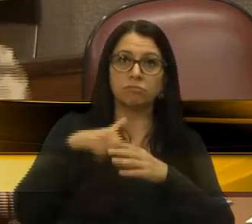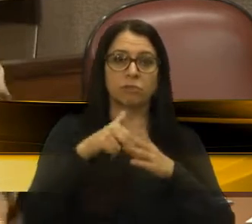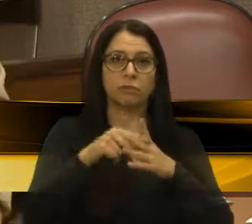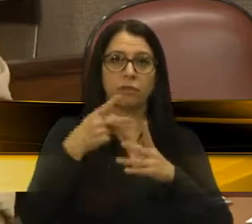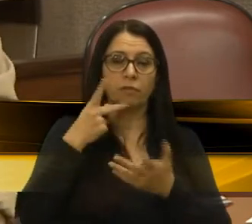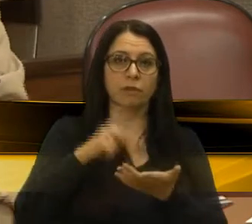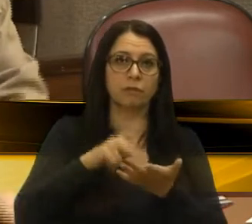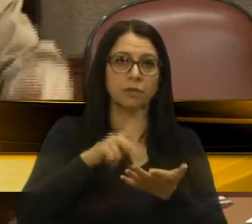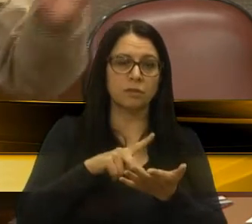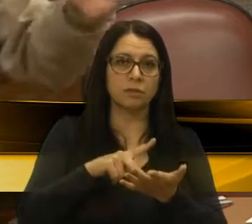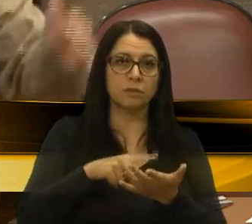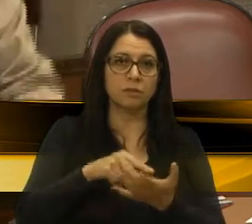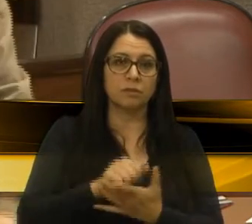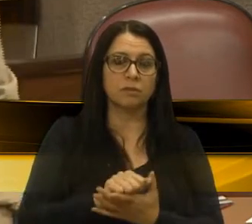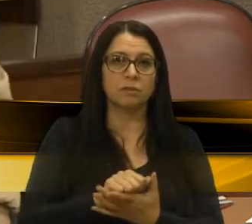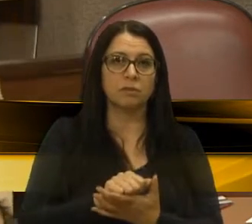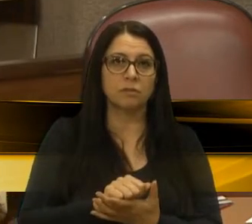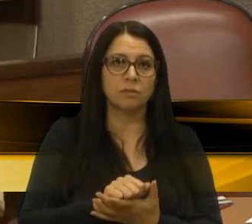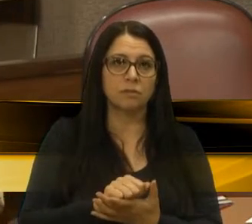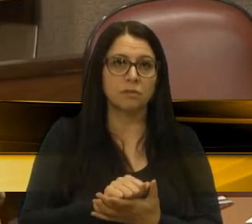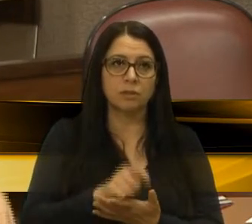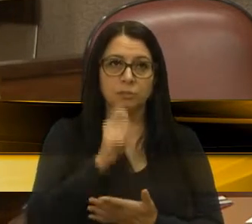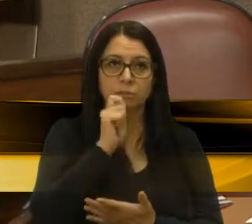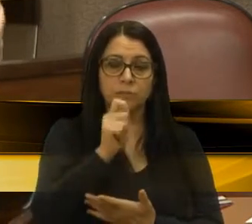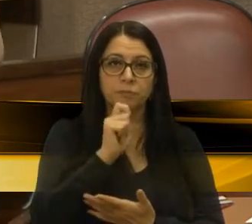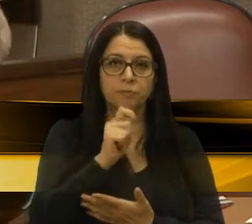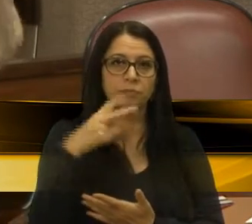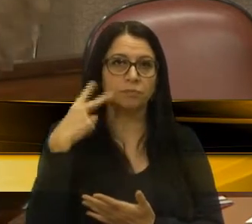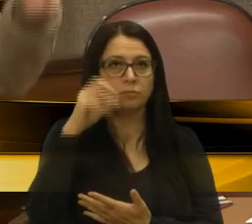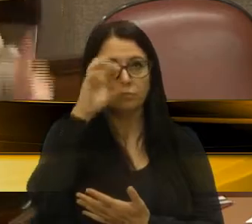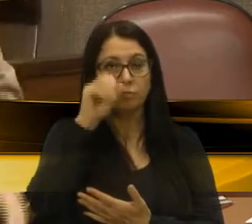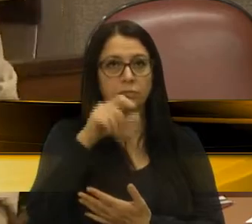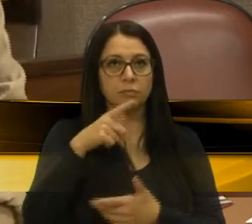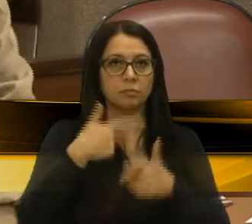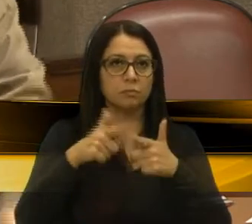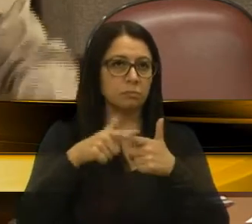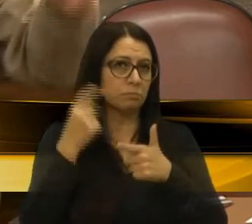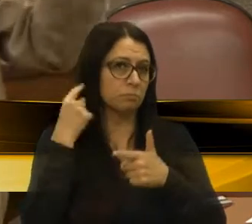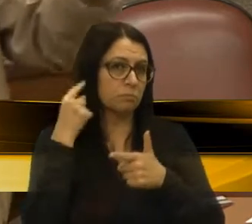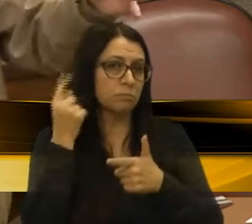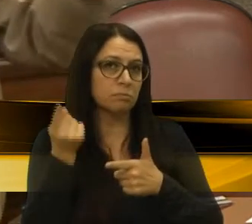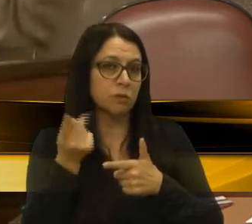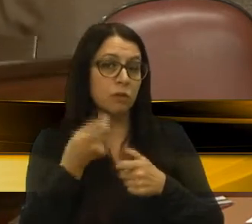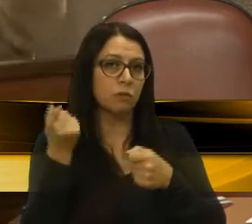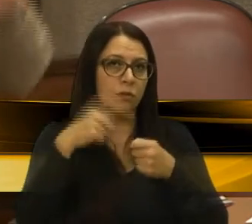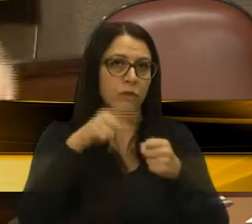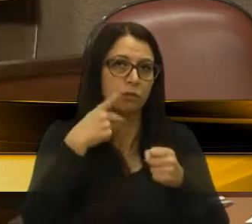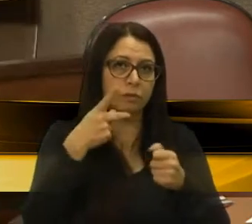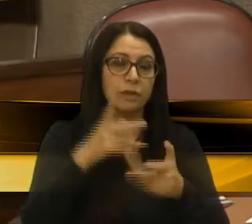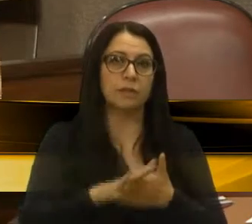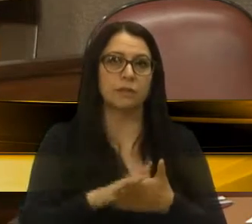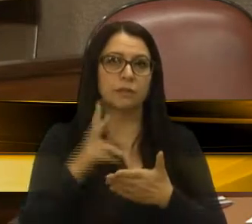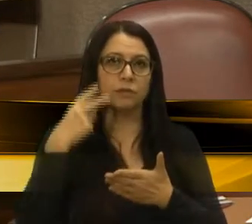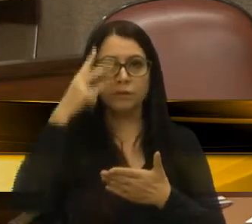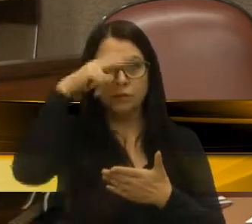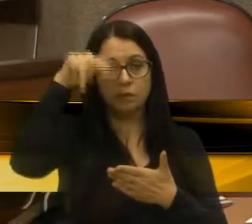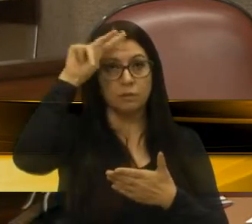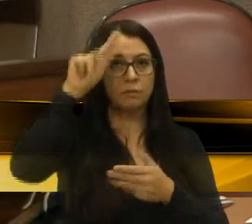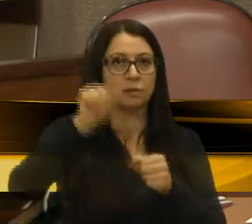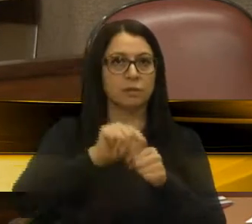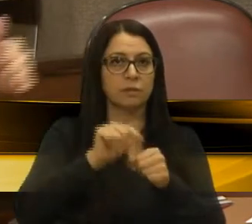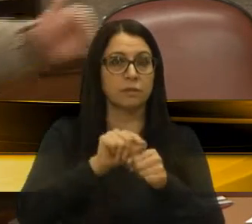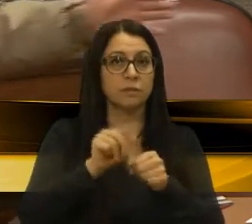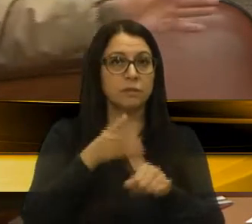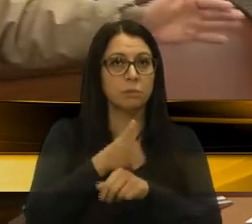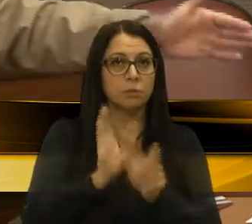eu falo a verdade, eu falo a verdade aqui nos microfones. Vereador Fiúza, o tem problema de audição? Eu volto a repetir, vereador Edson, em frisar, eu faço parte da Comissão de